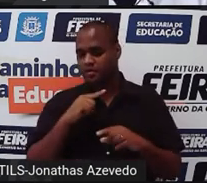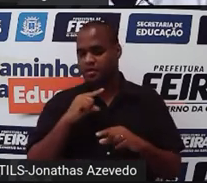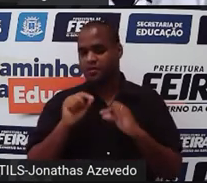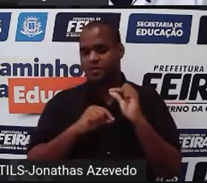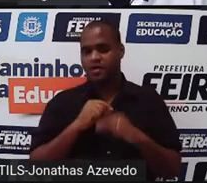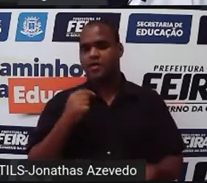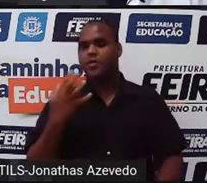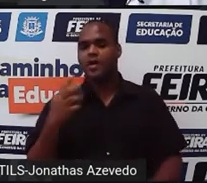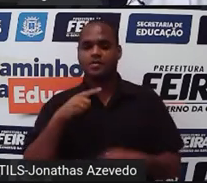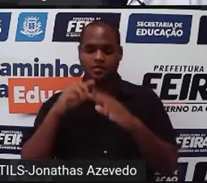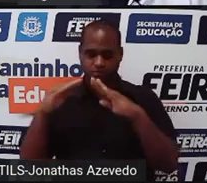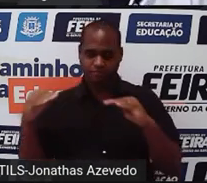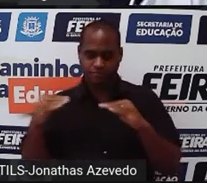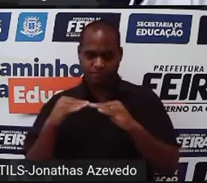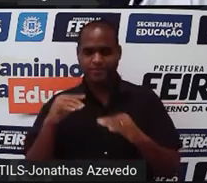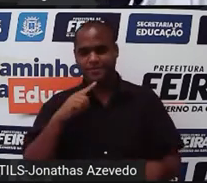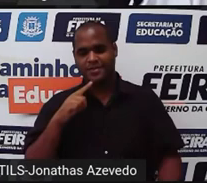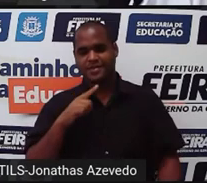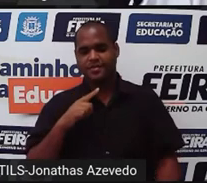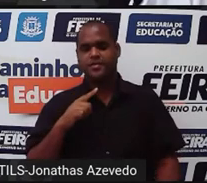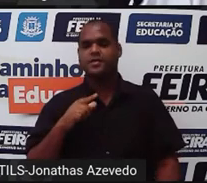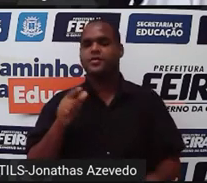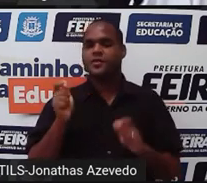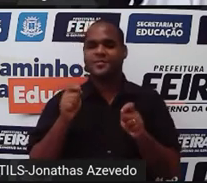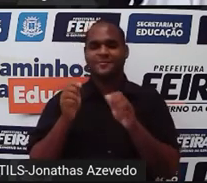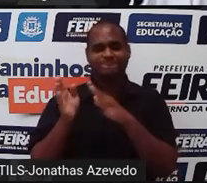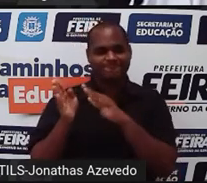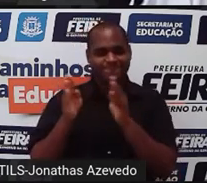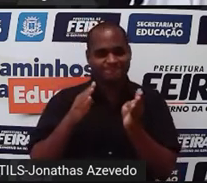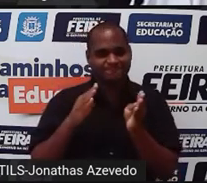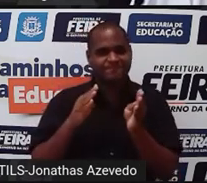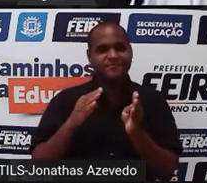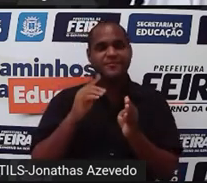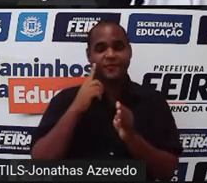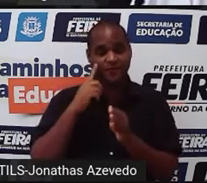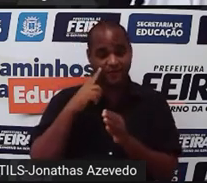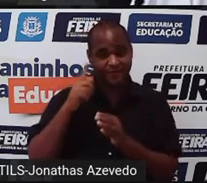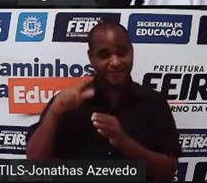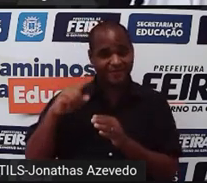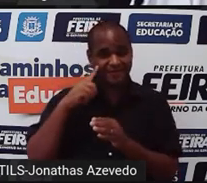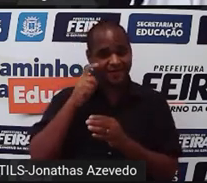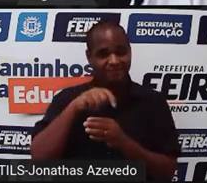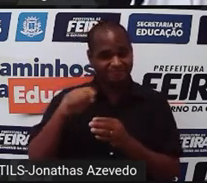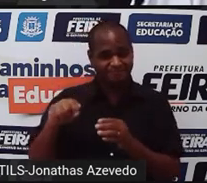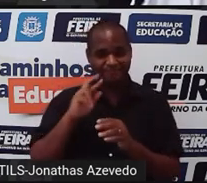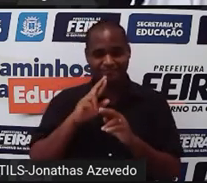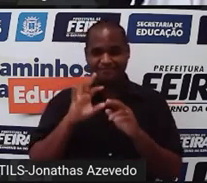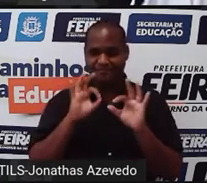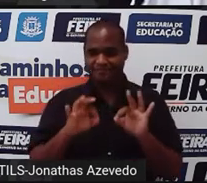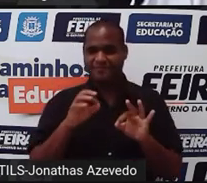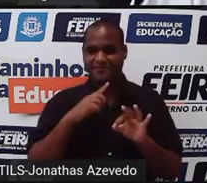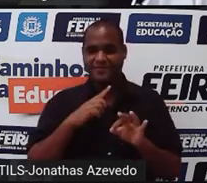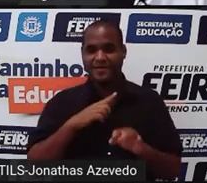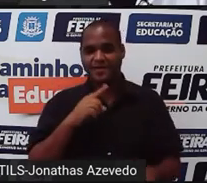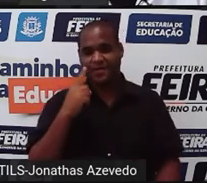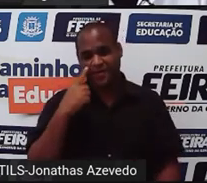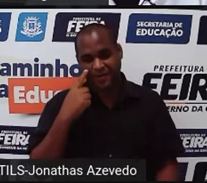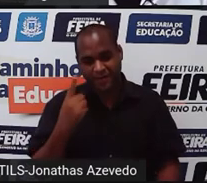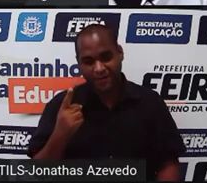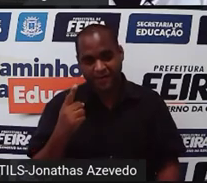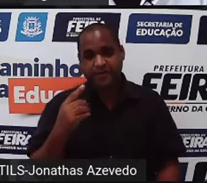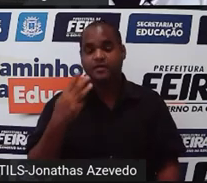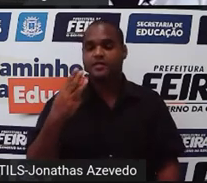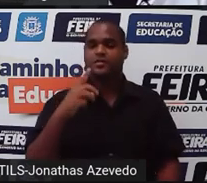pirâmides tá bom então já vou adiantar aqui pra você ver isso anotado na tela olha só 3